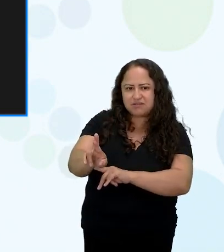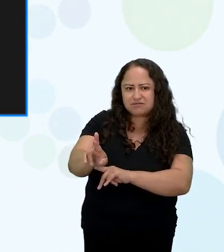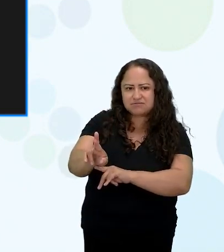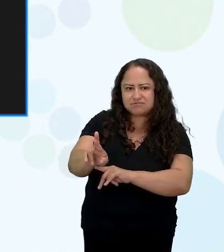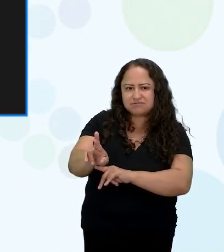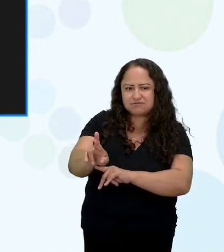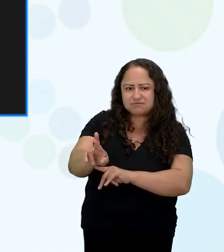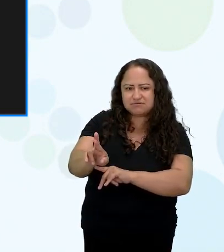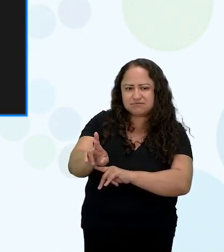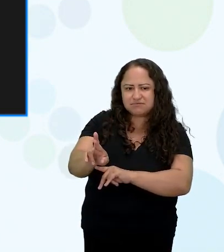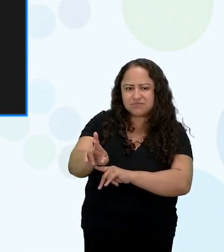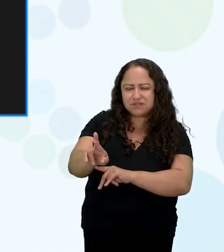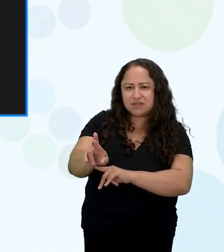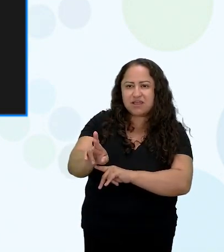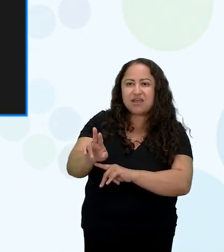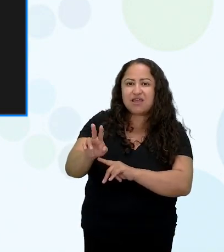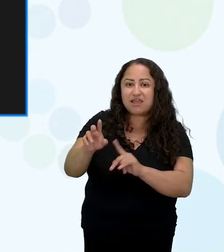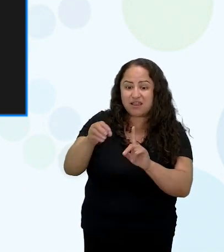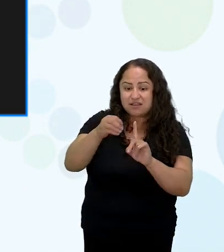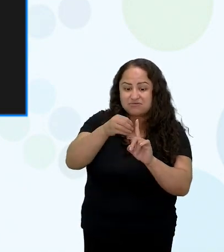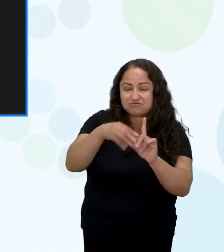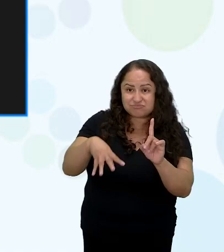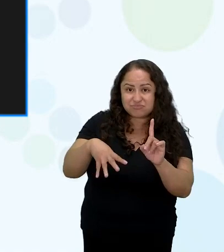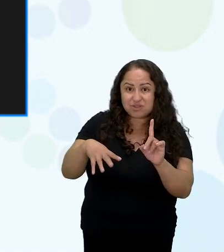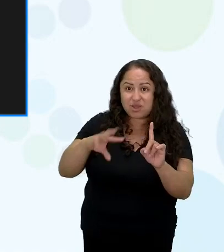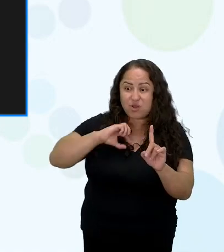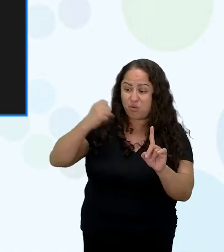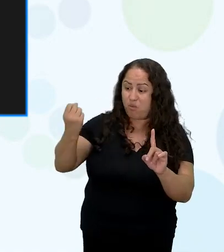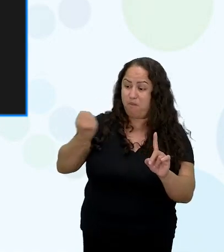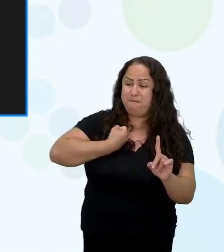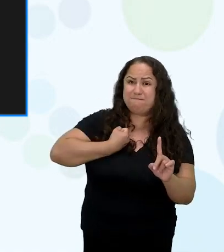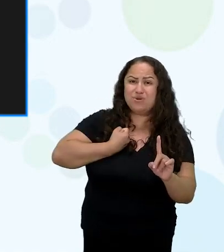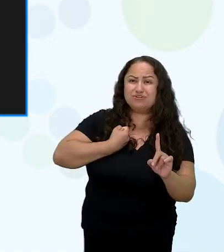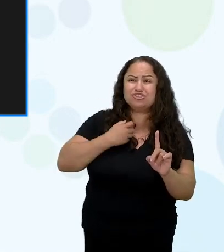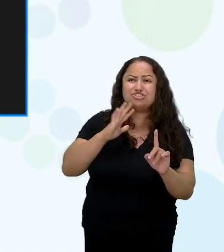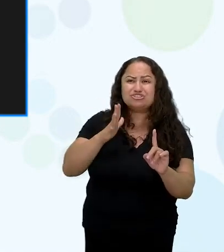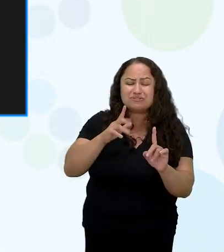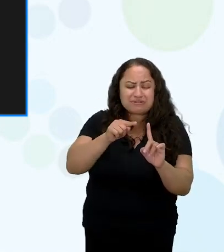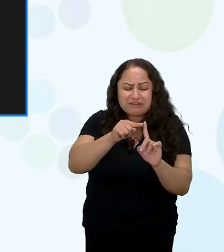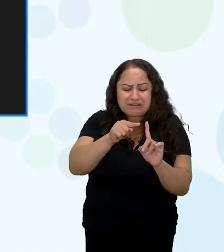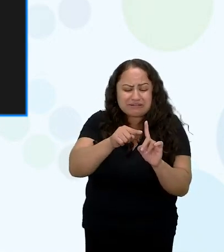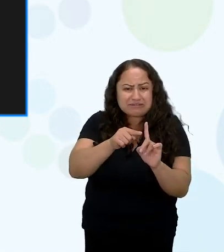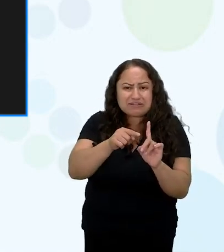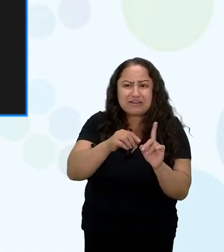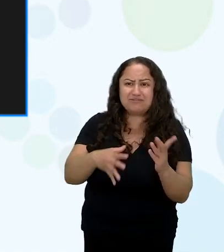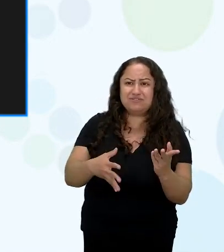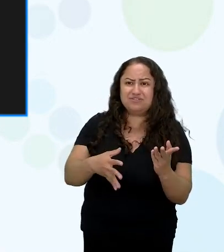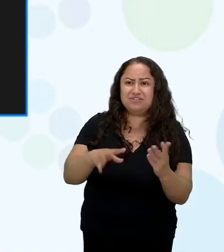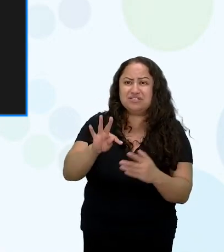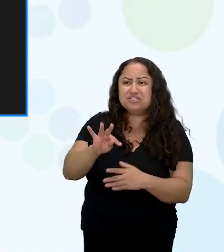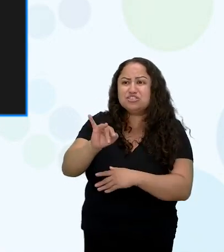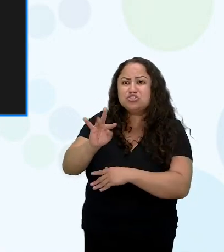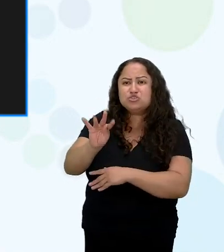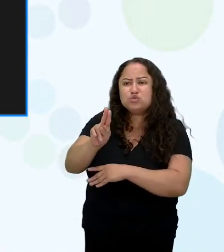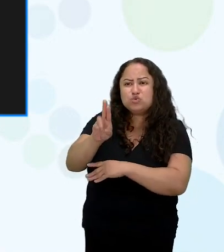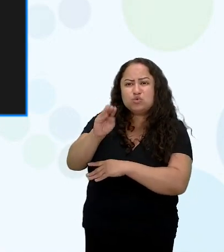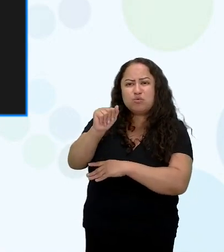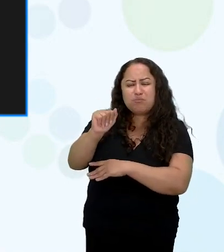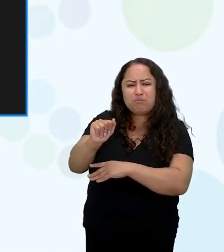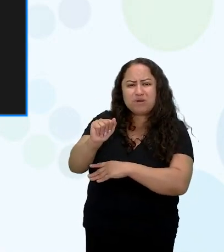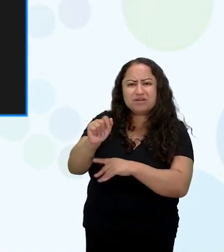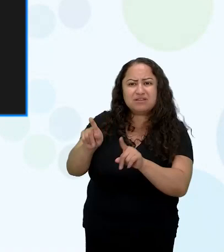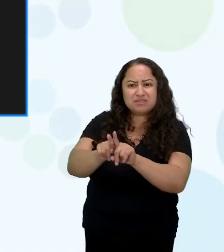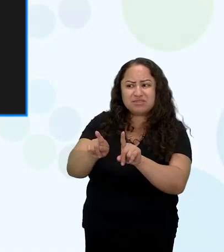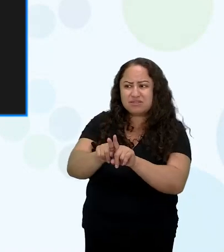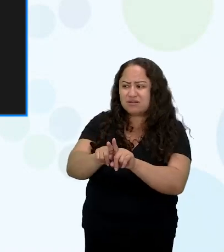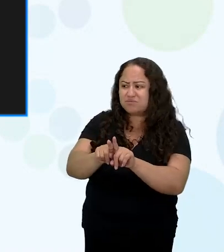comete suicídio grávida a Tituba ela mata o filho dela e ela se lamenta e ela se lamenta